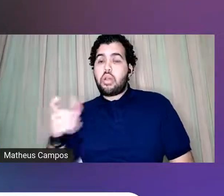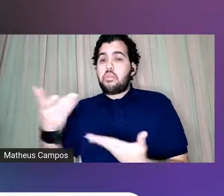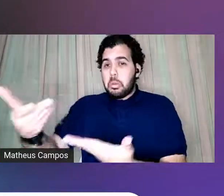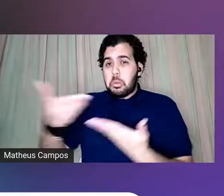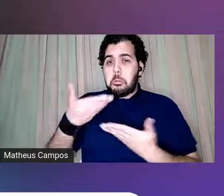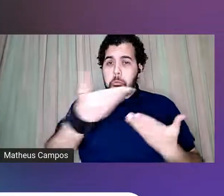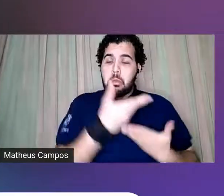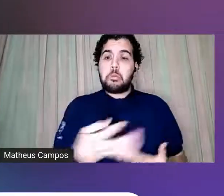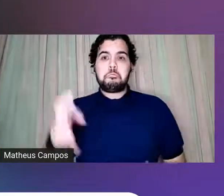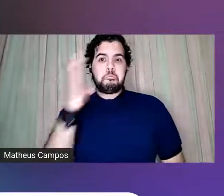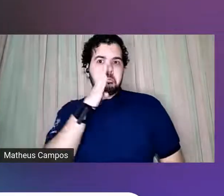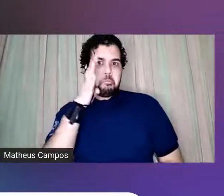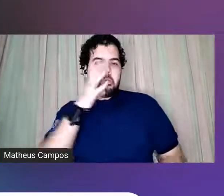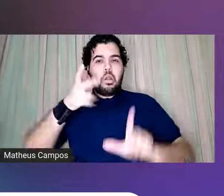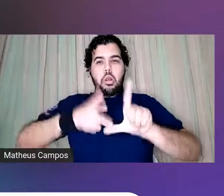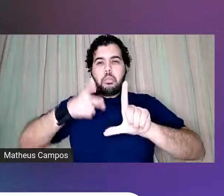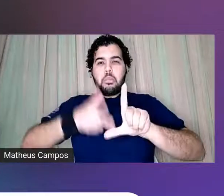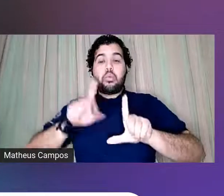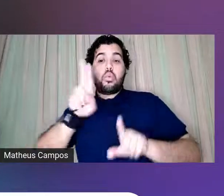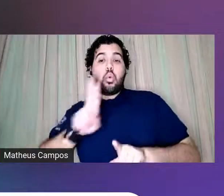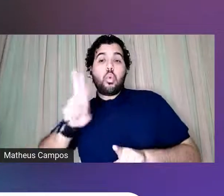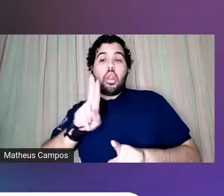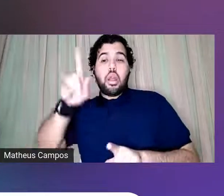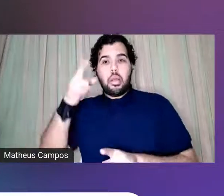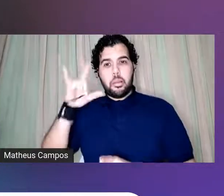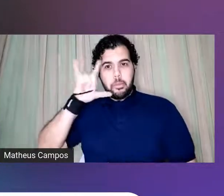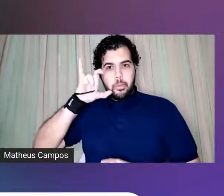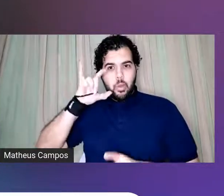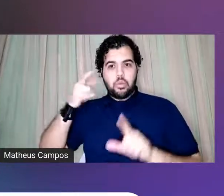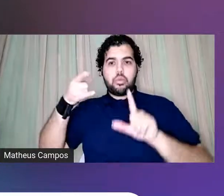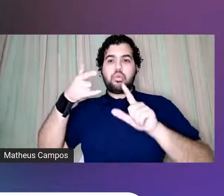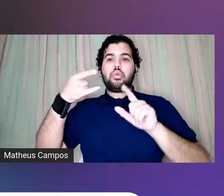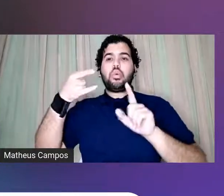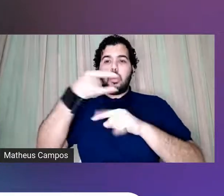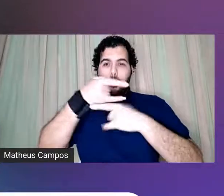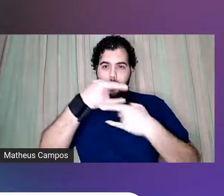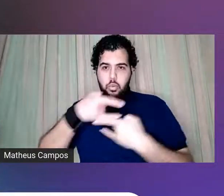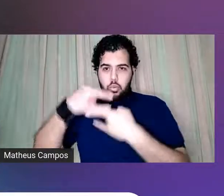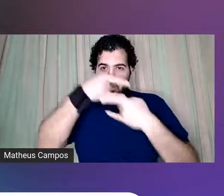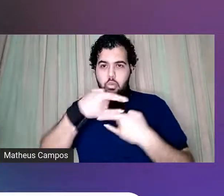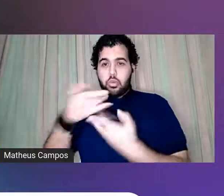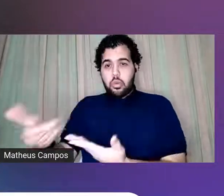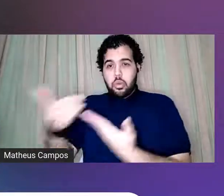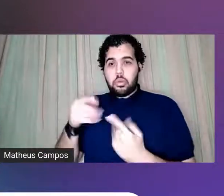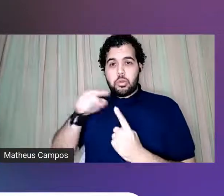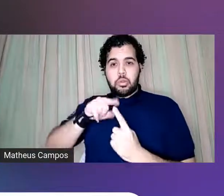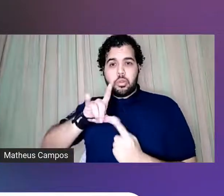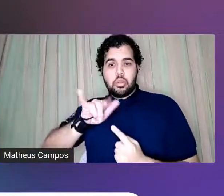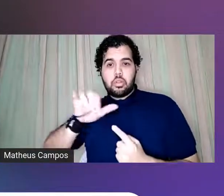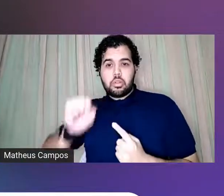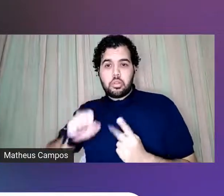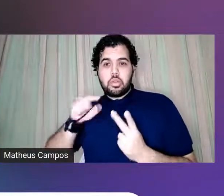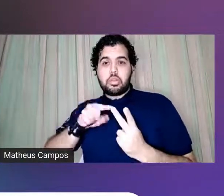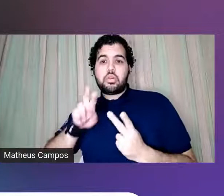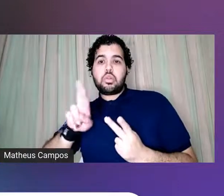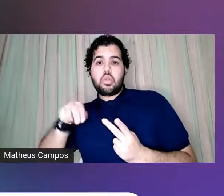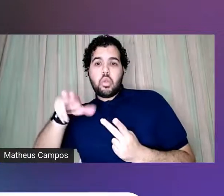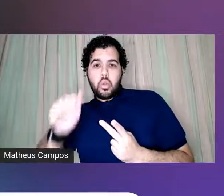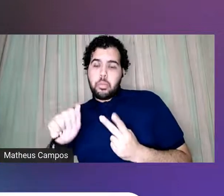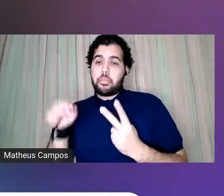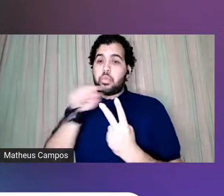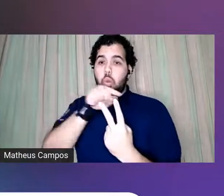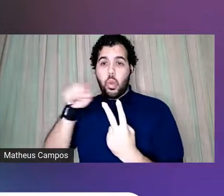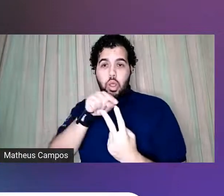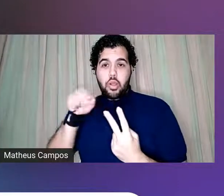programação pelo Instagram. Aí eu quero convidar aqui a Laís Eutália e a Bruna Sonasti, que são as